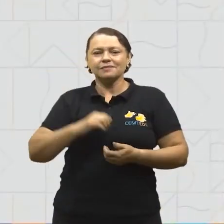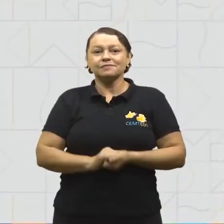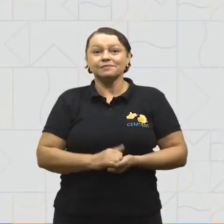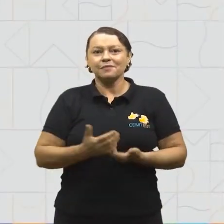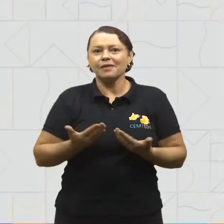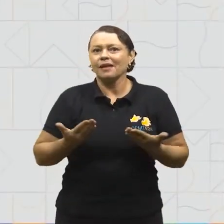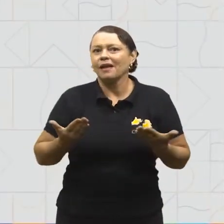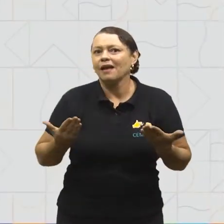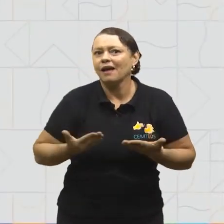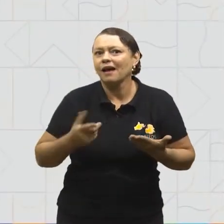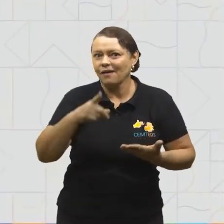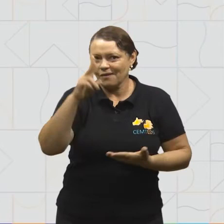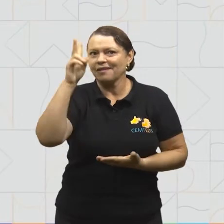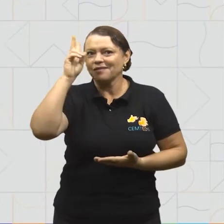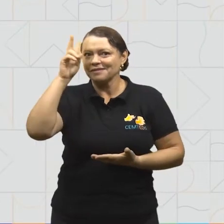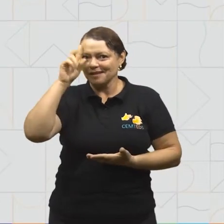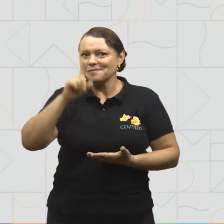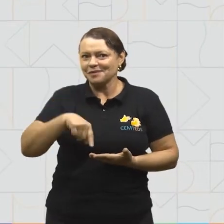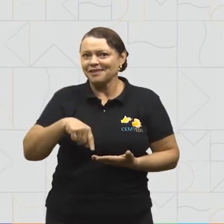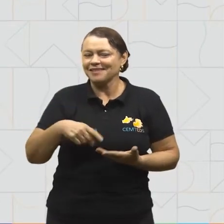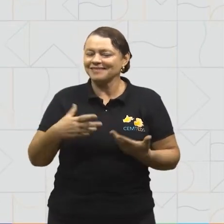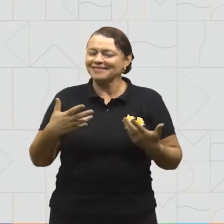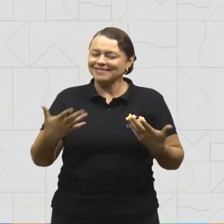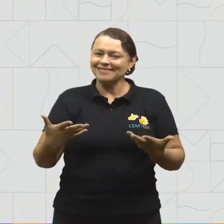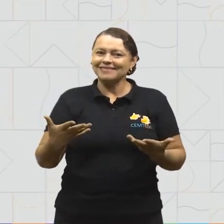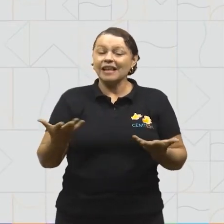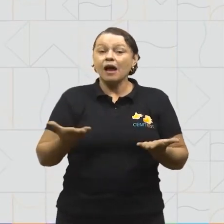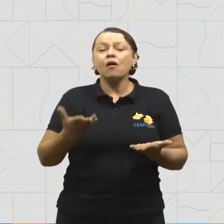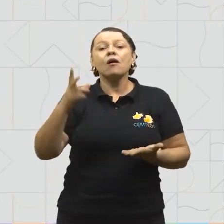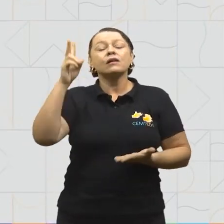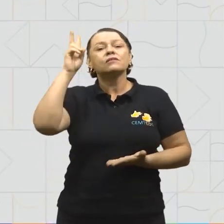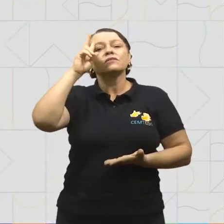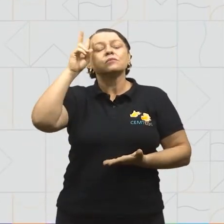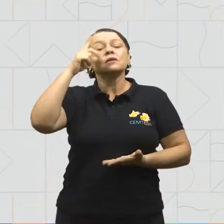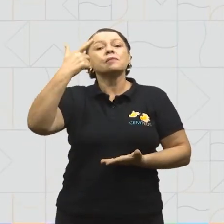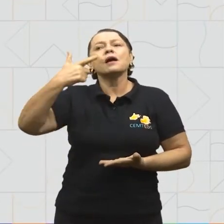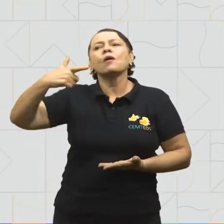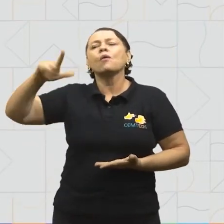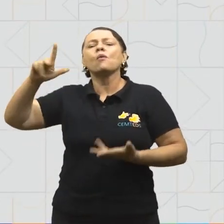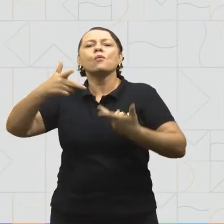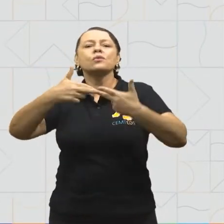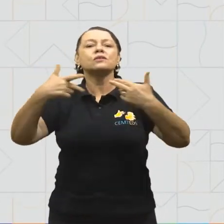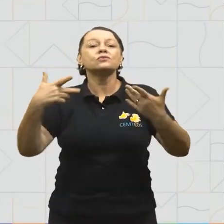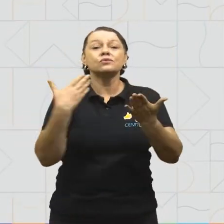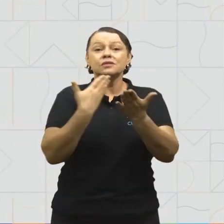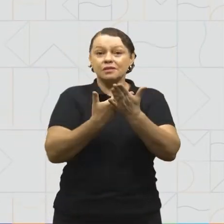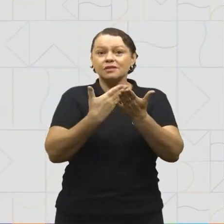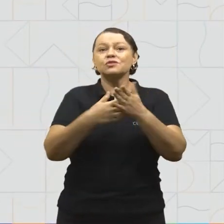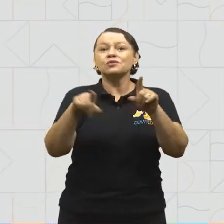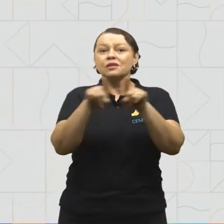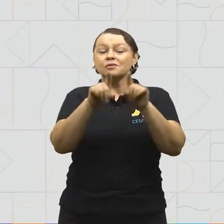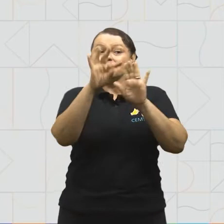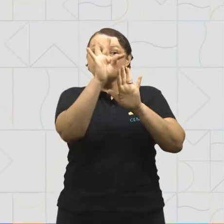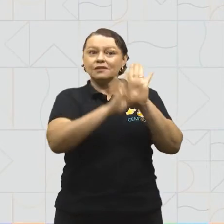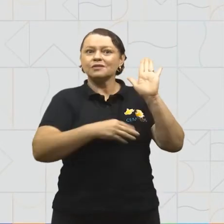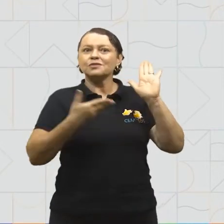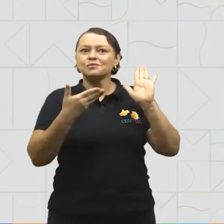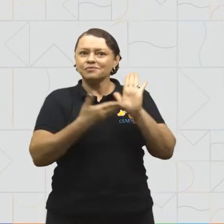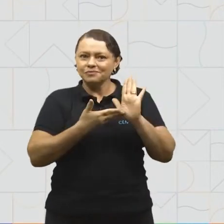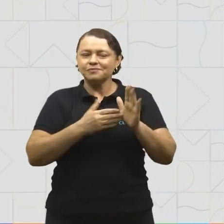Agora você lembrou, não foi? E que tal relembrar outras coisas que estudamos sobre esse texto?